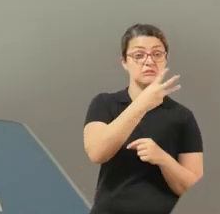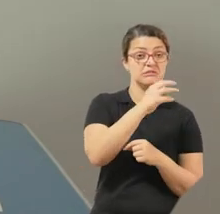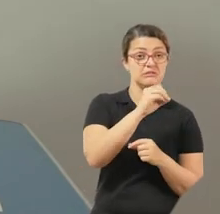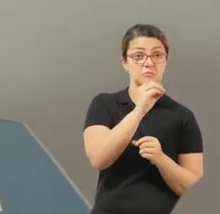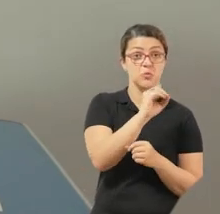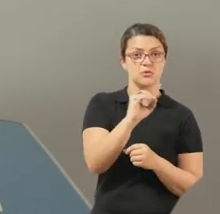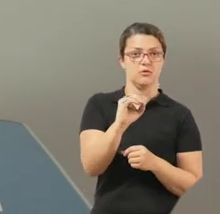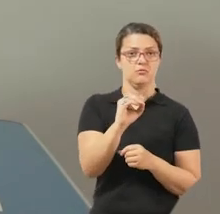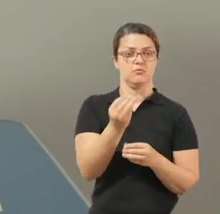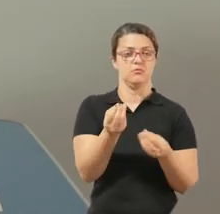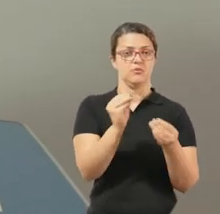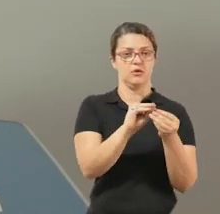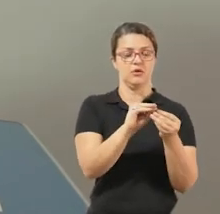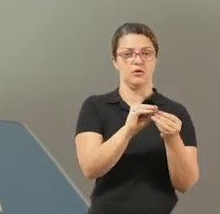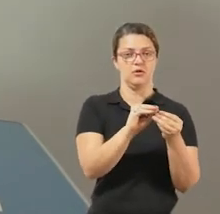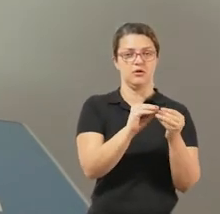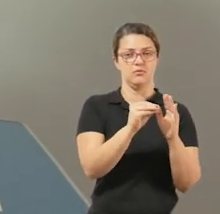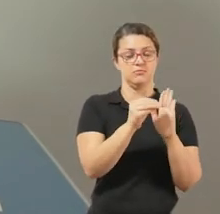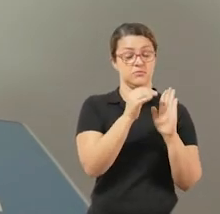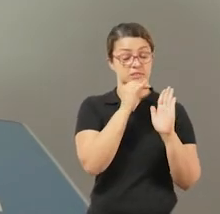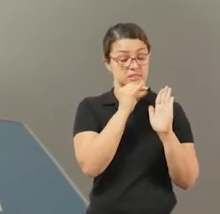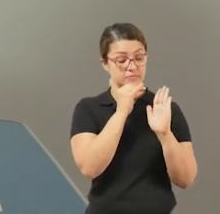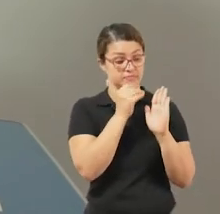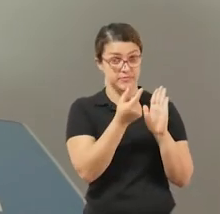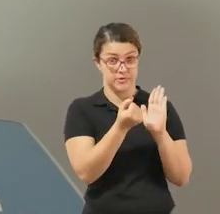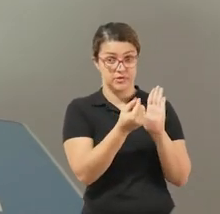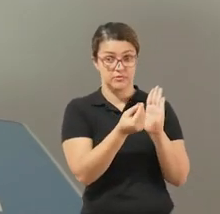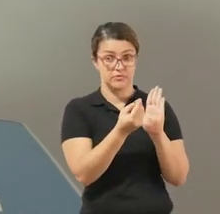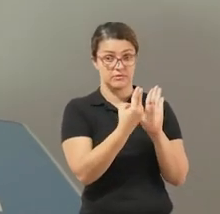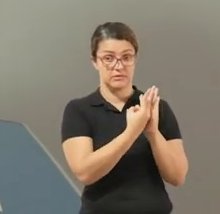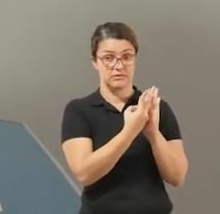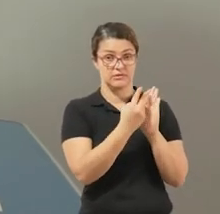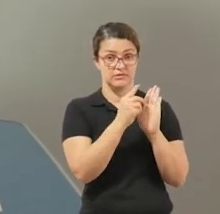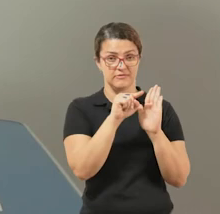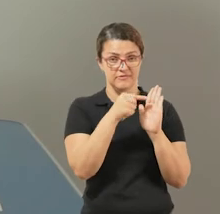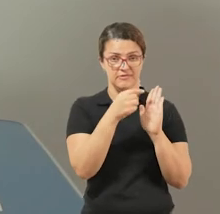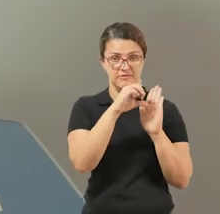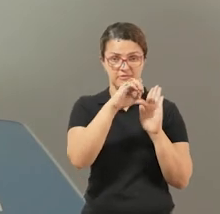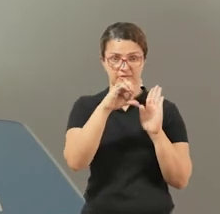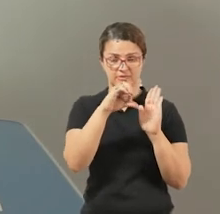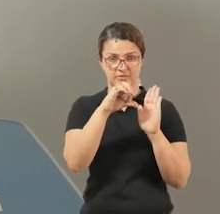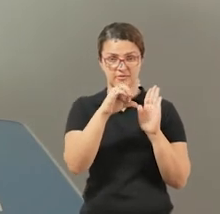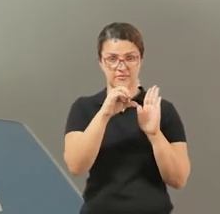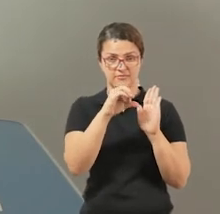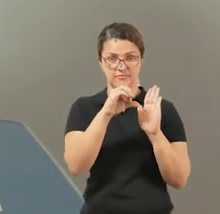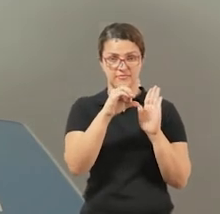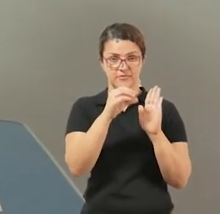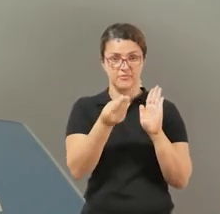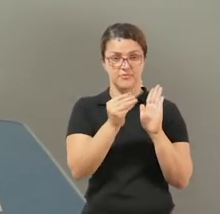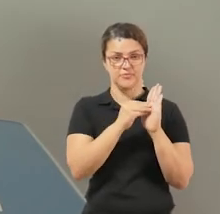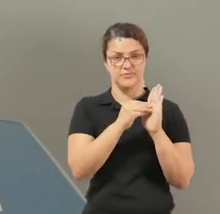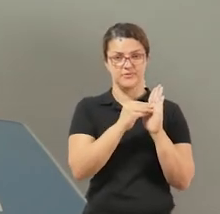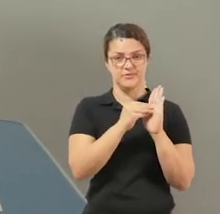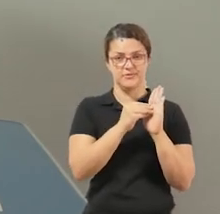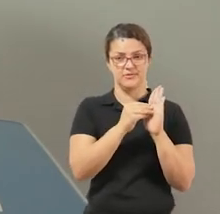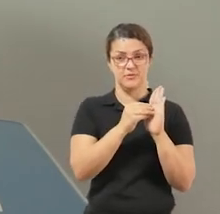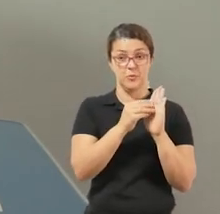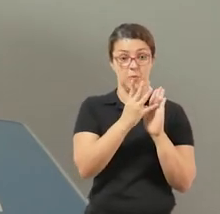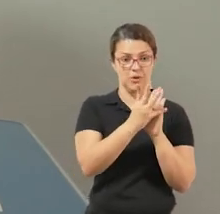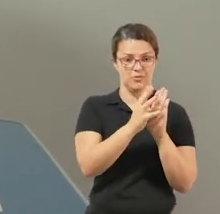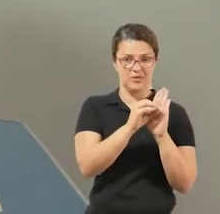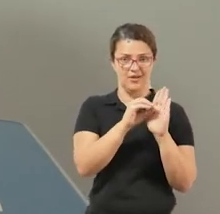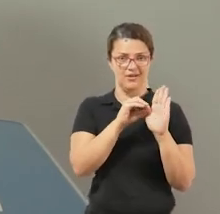Então, esse aqui, R$,99, eu poderia arredondar este valor para R$,00. E esse aqui,